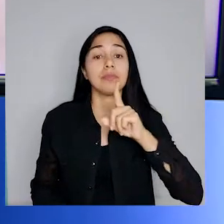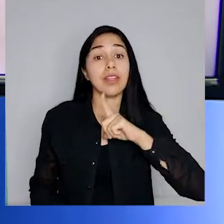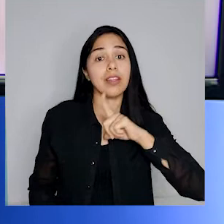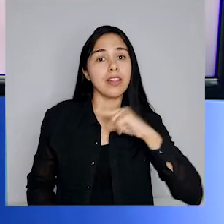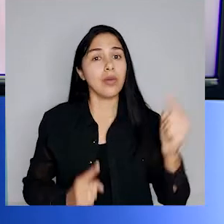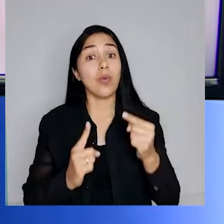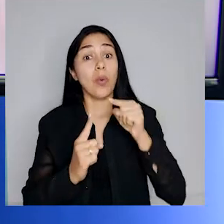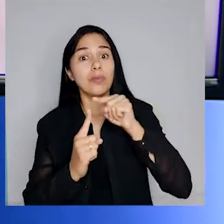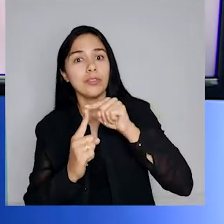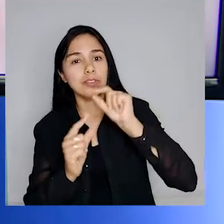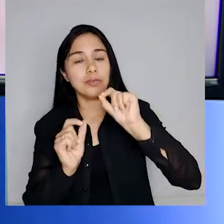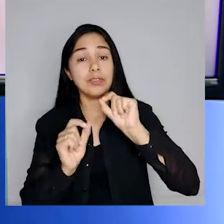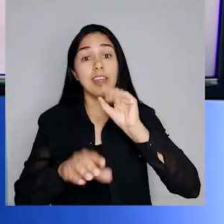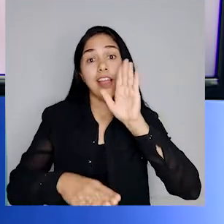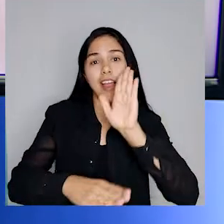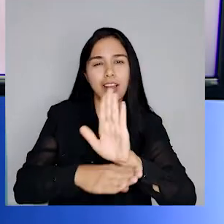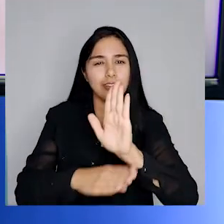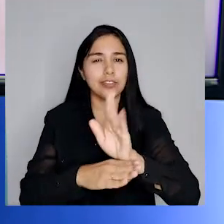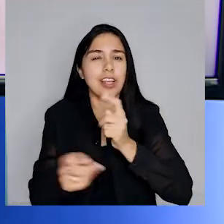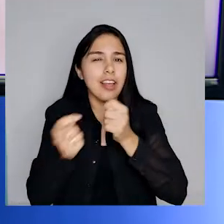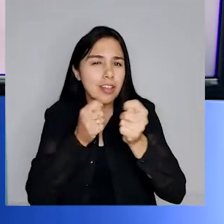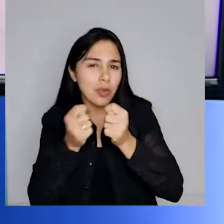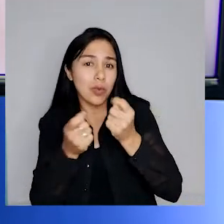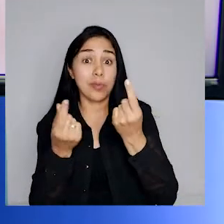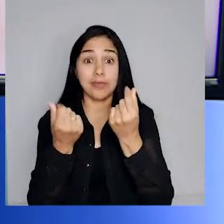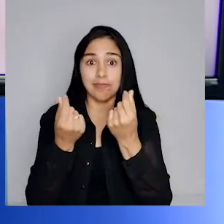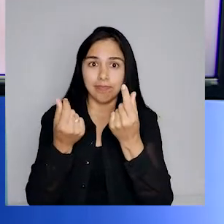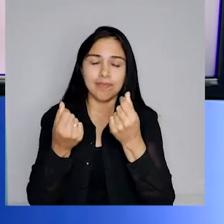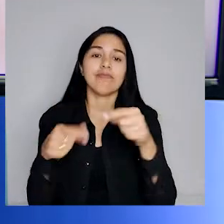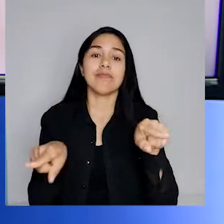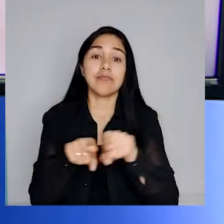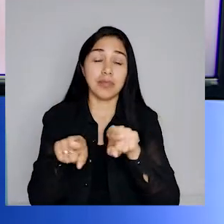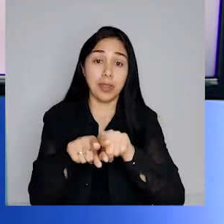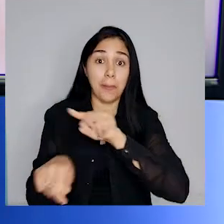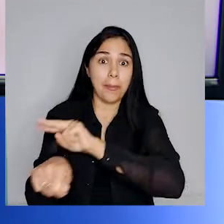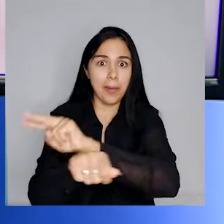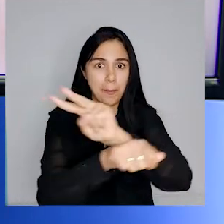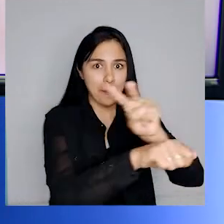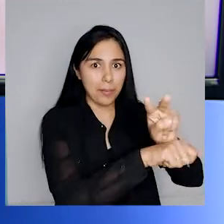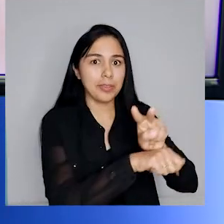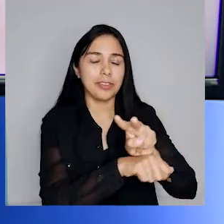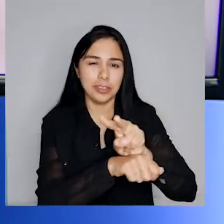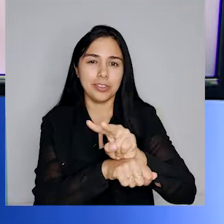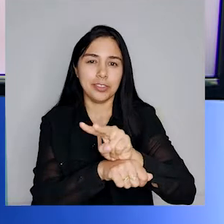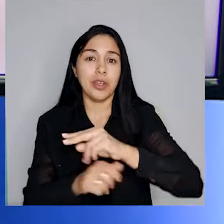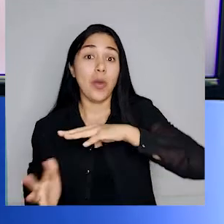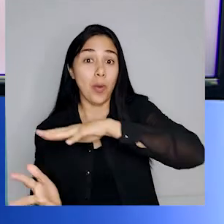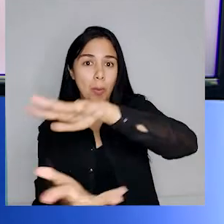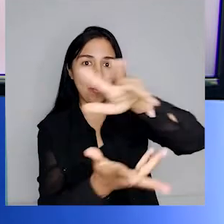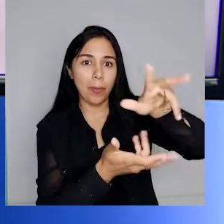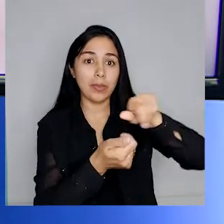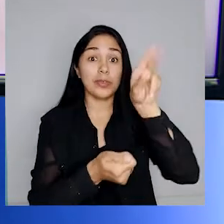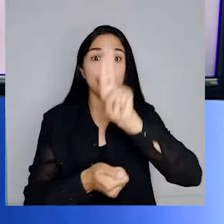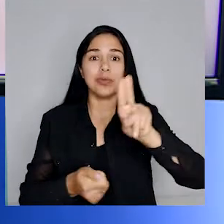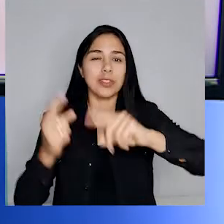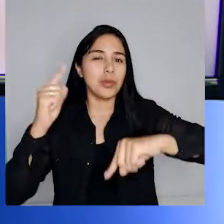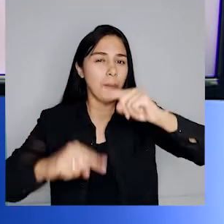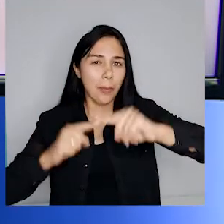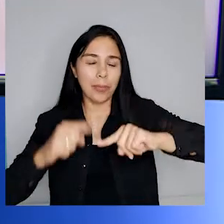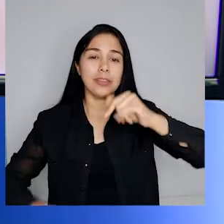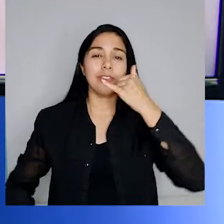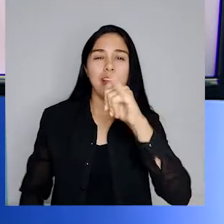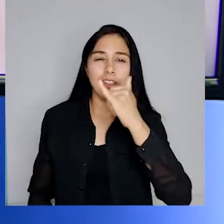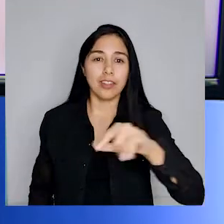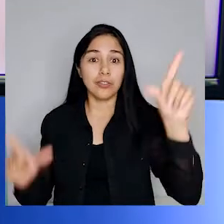tem a finalidade de ajudar na economia de dinheiro e proteger o meio ambiente através de produtos energeticamente